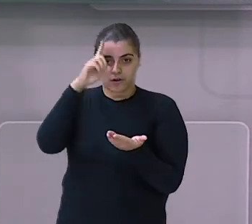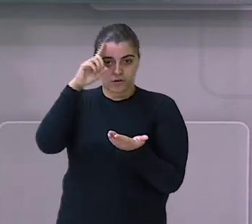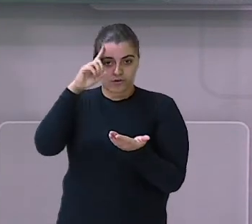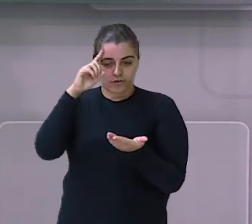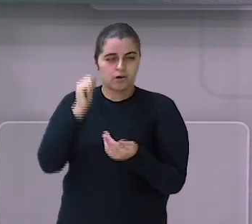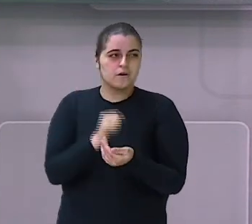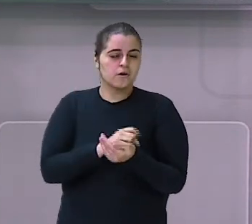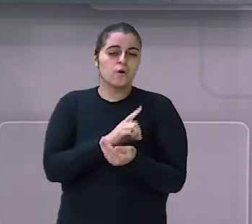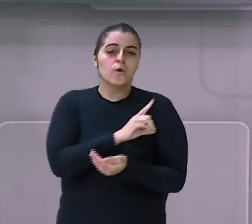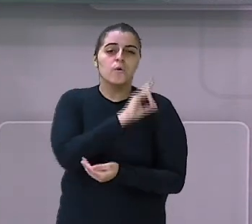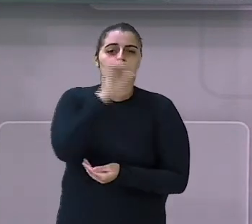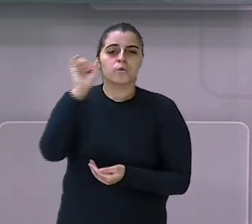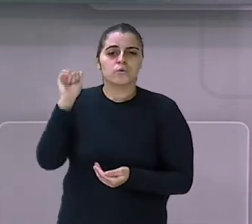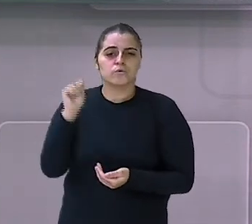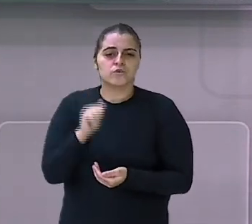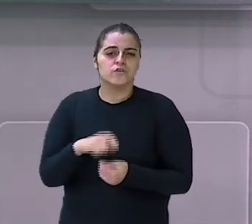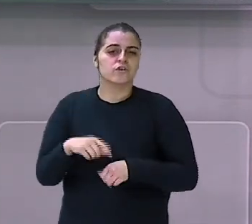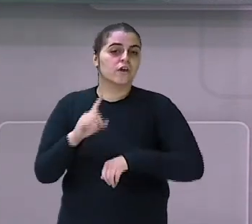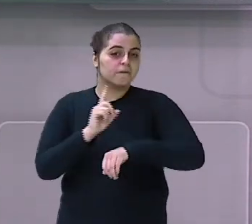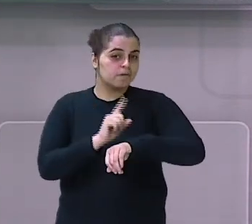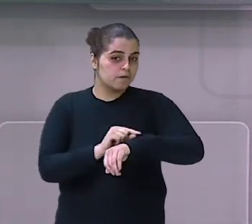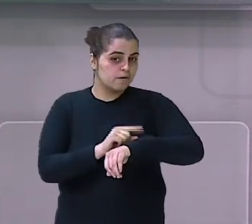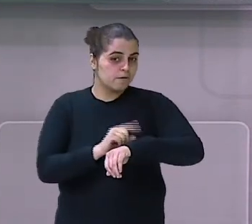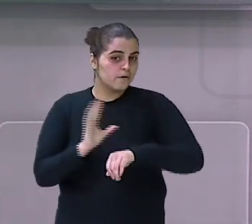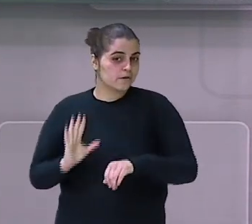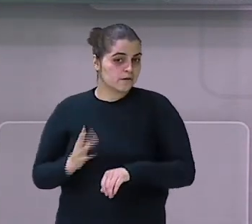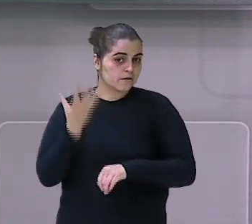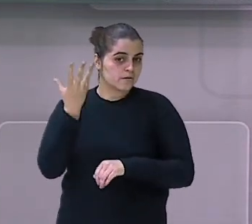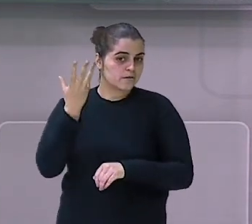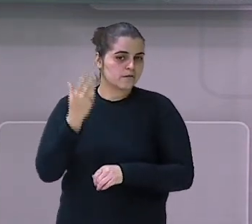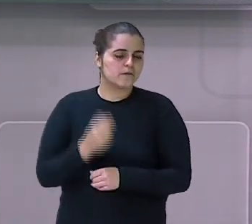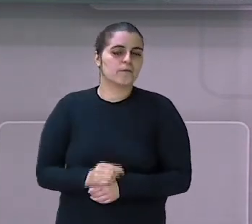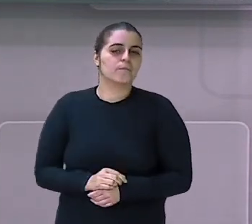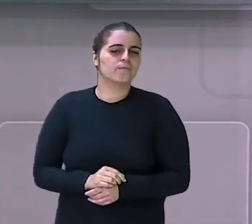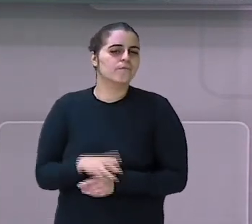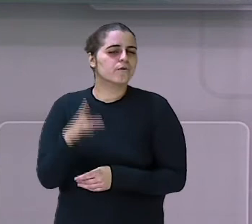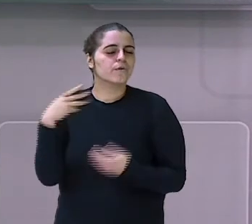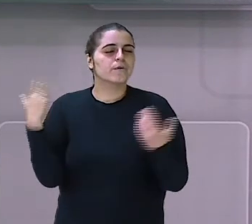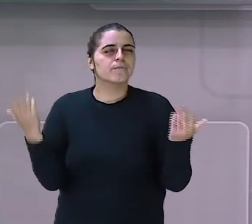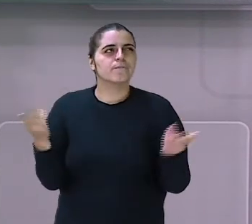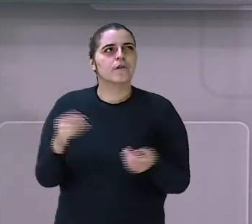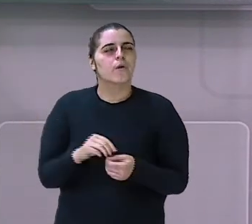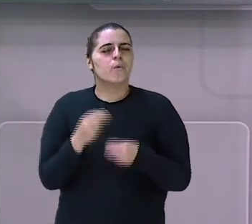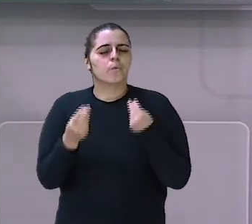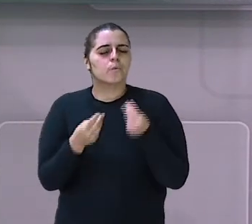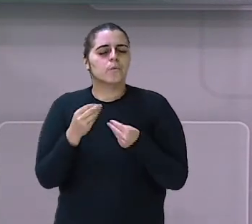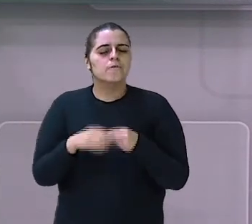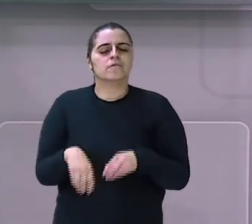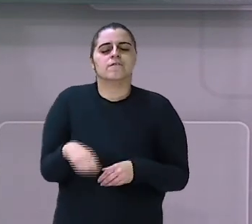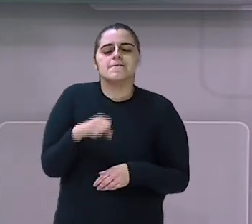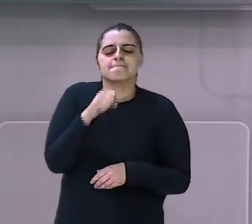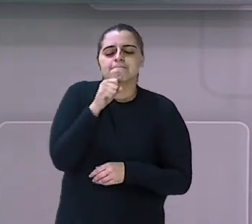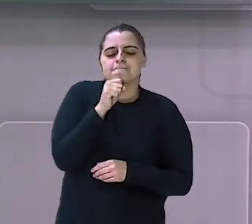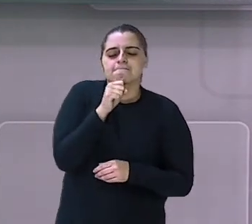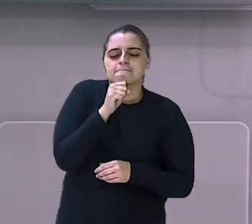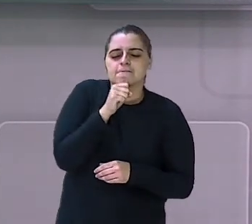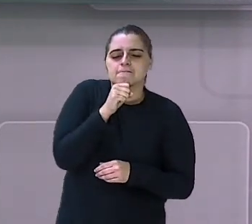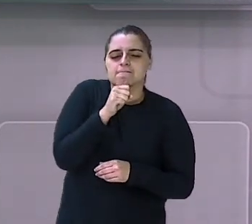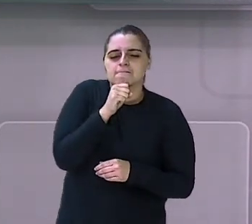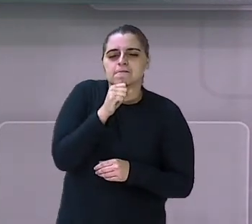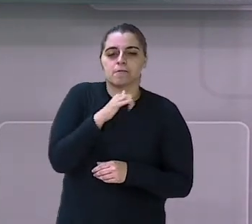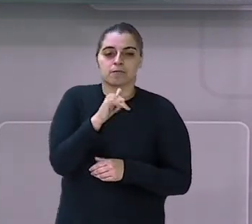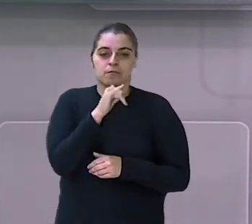pessoas que costumam anotar até o horário que aconteceu. Aí, o que que acontece? Quando tiver bem velhinho,